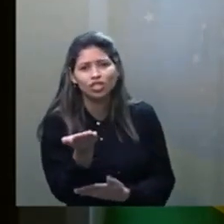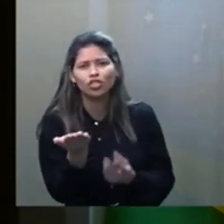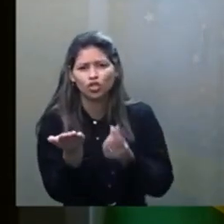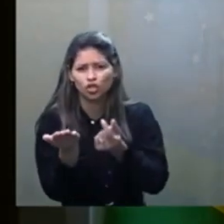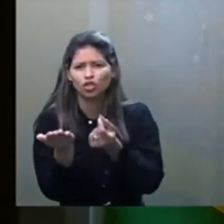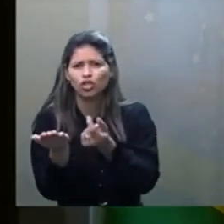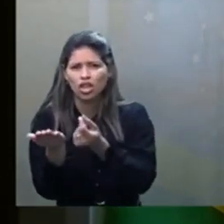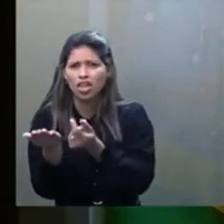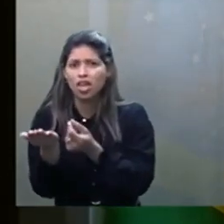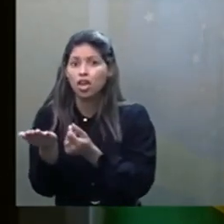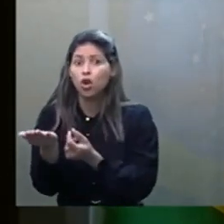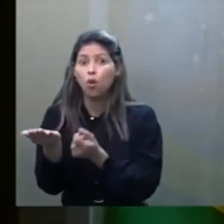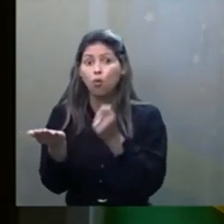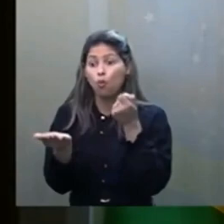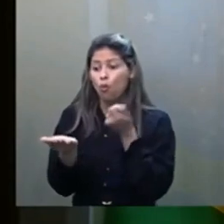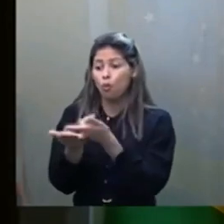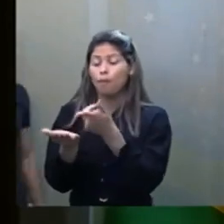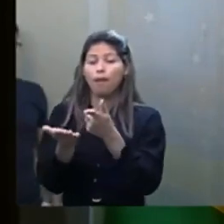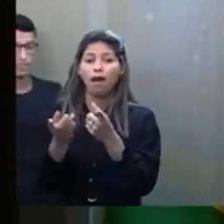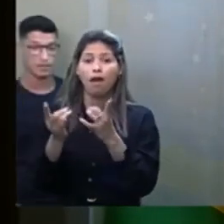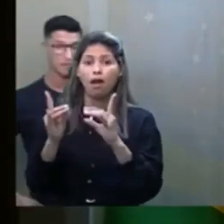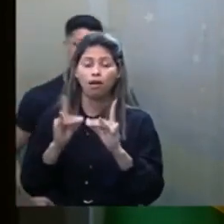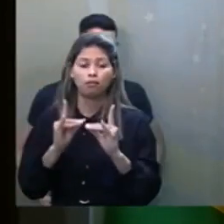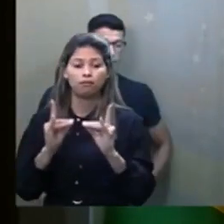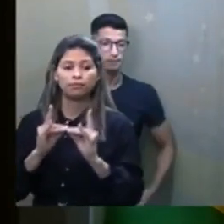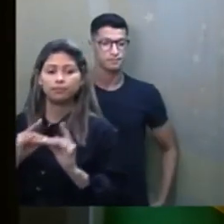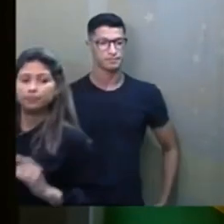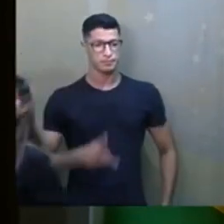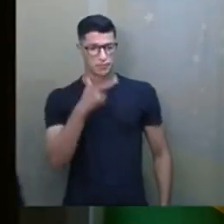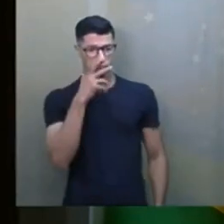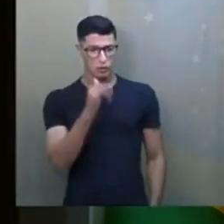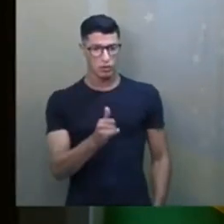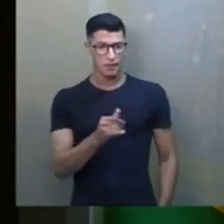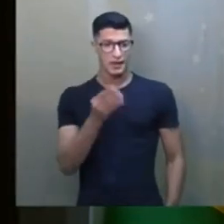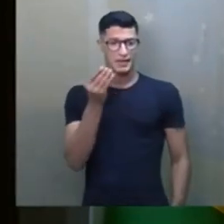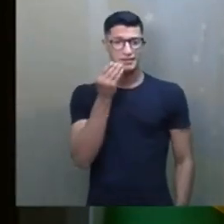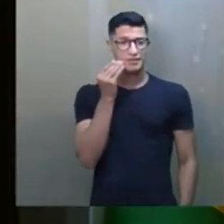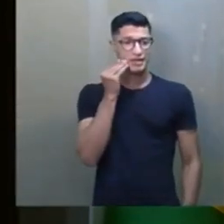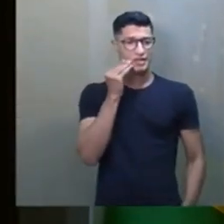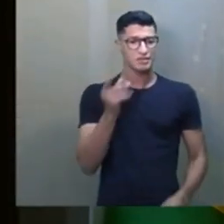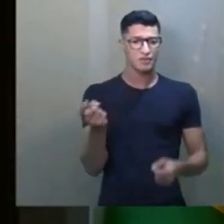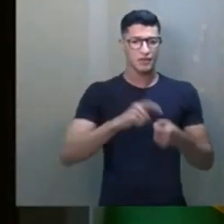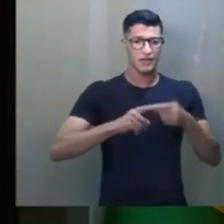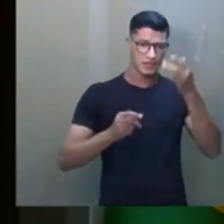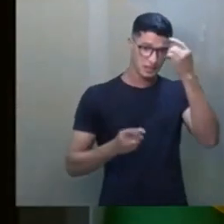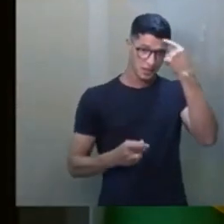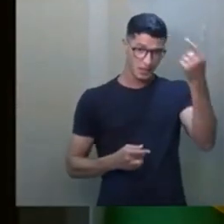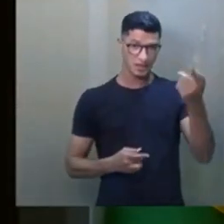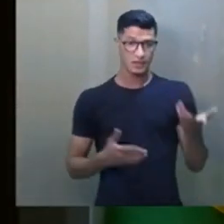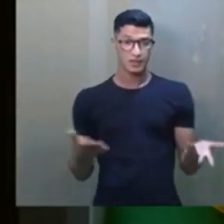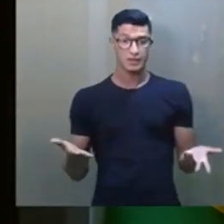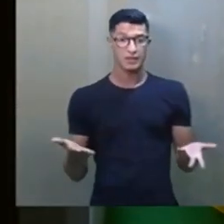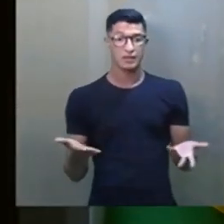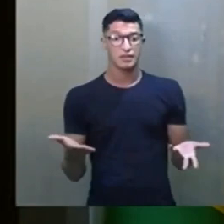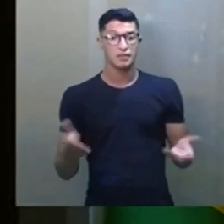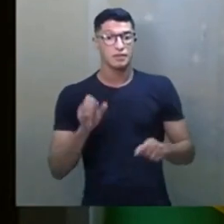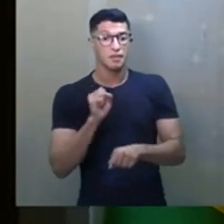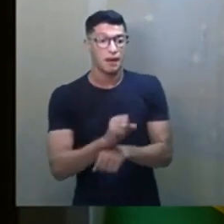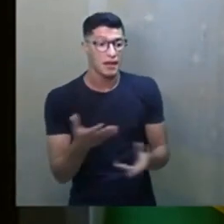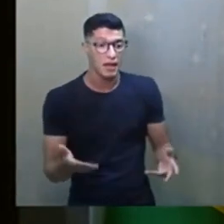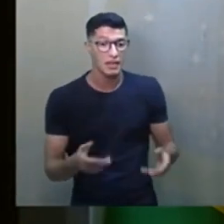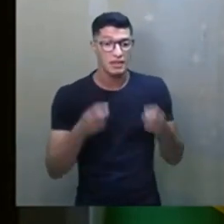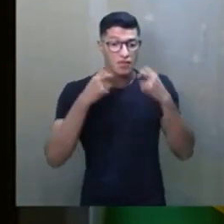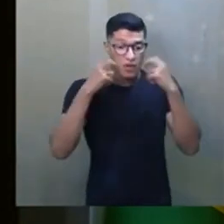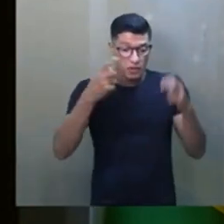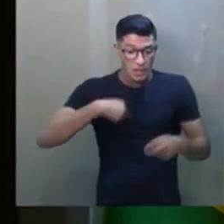para o seu ex-patrão. O seu pai fica sabendo, tenta demovê-lo da ideia. Vai até ele e diz, Chico, você tem que parar, você está